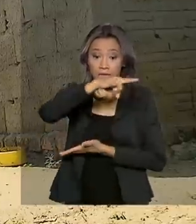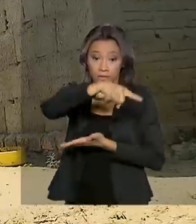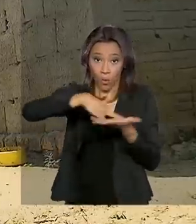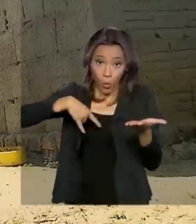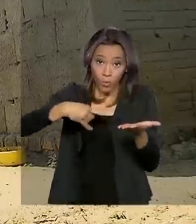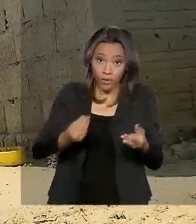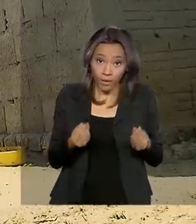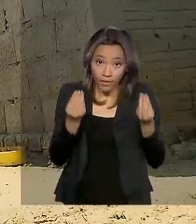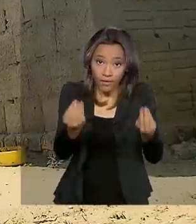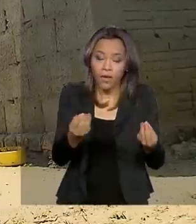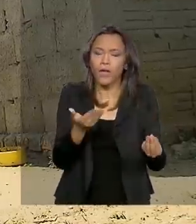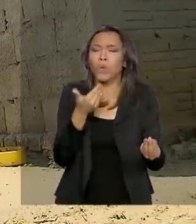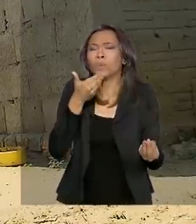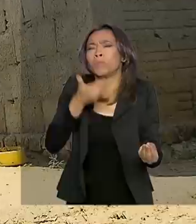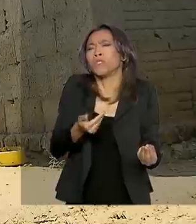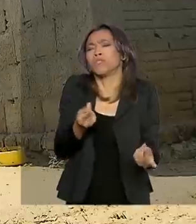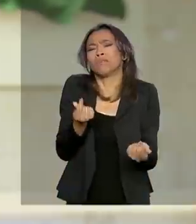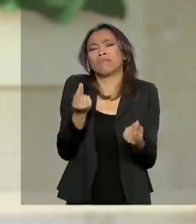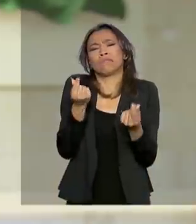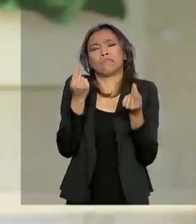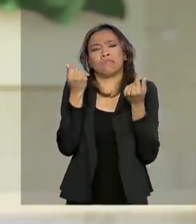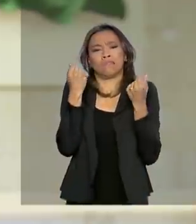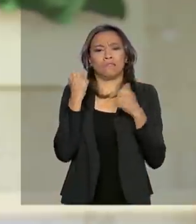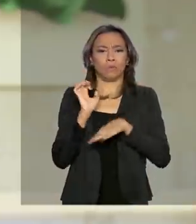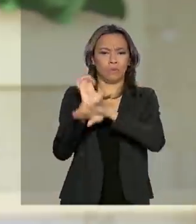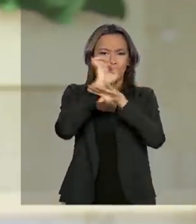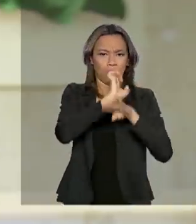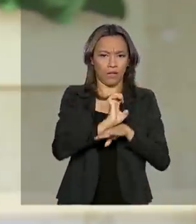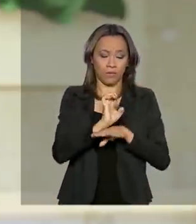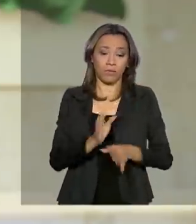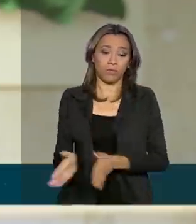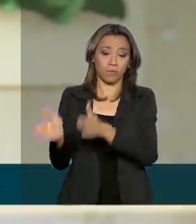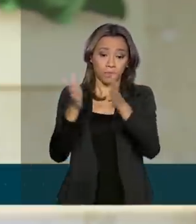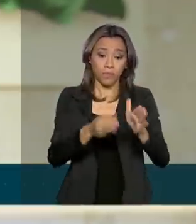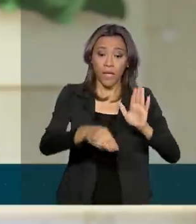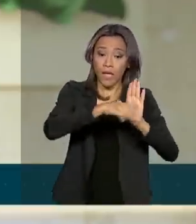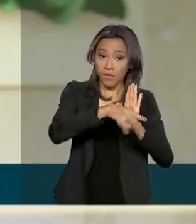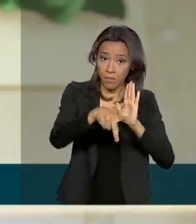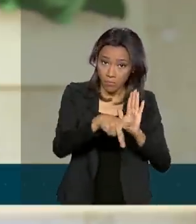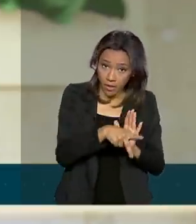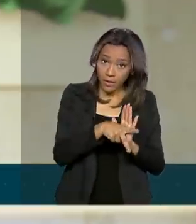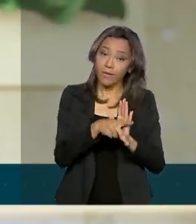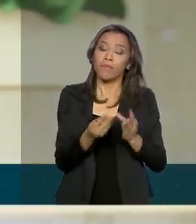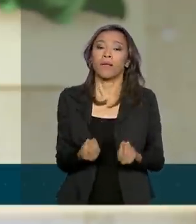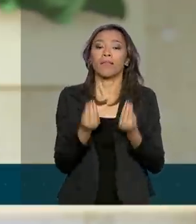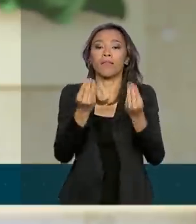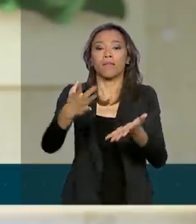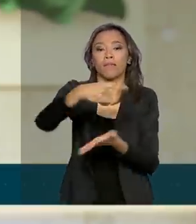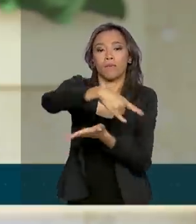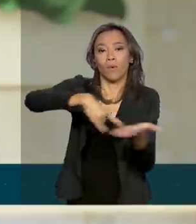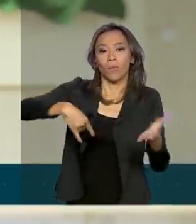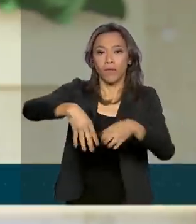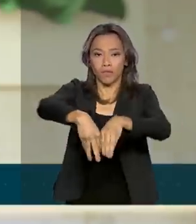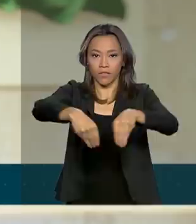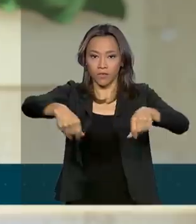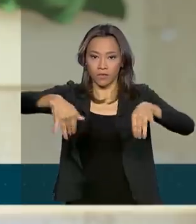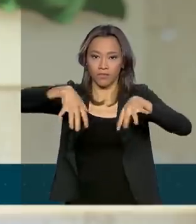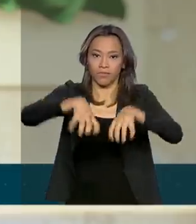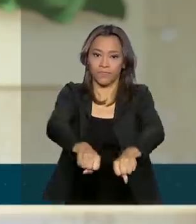reivindicação antiga dos estados. A MP da regularização fundiária foi construída com o apoio de